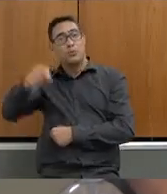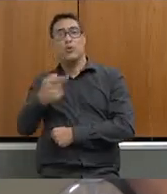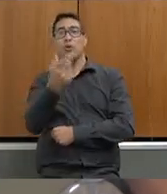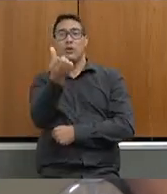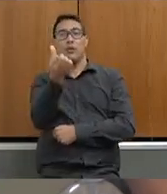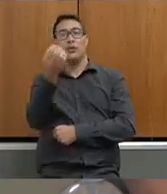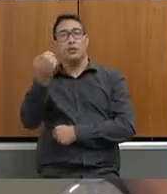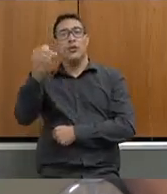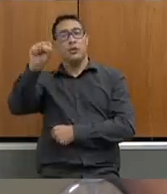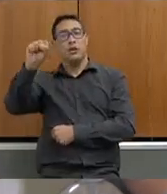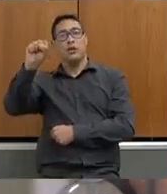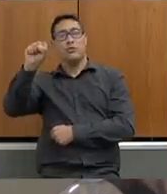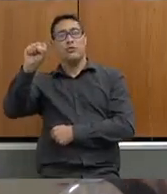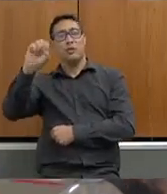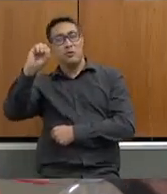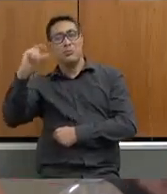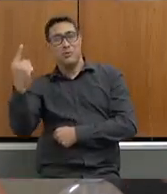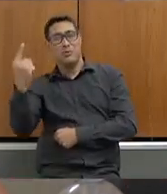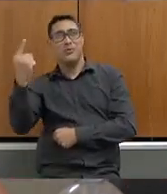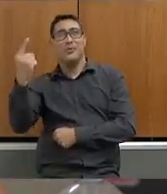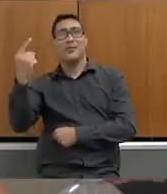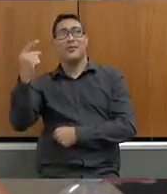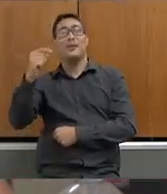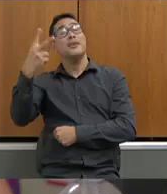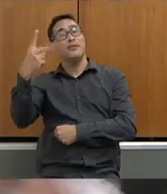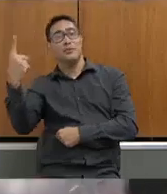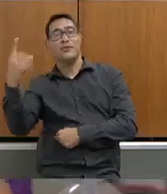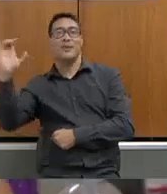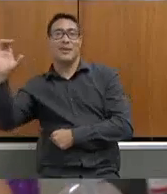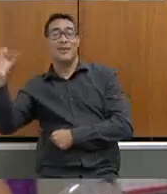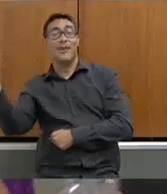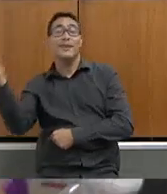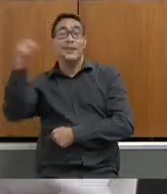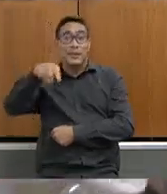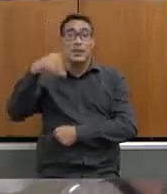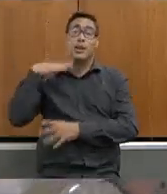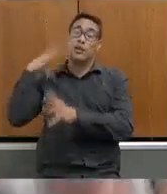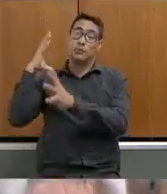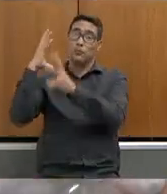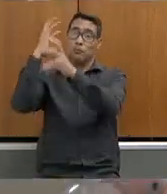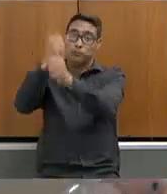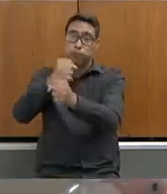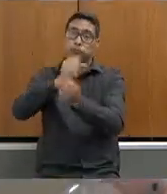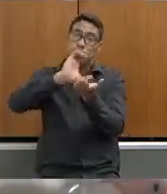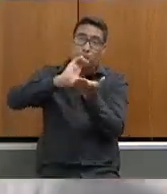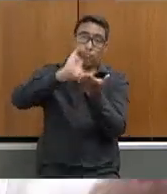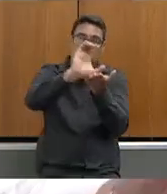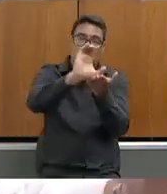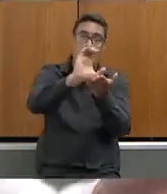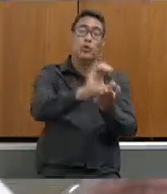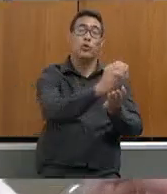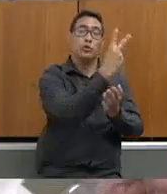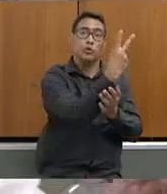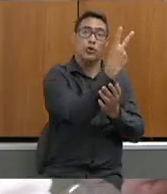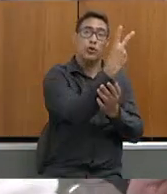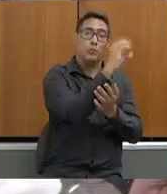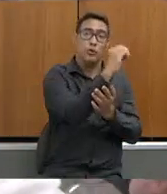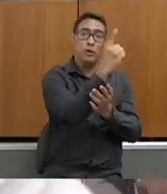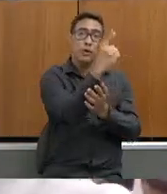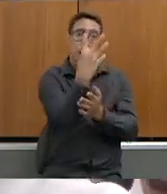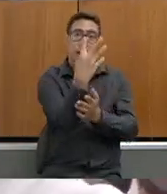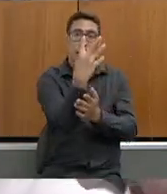milhões 801 mil 460 reais e 21 centavos de não repasses obrigatórios de 2013 a